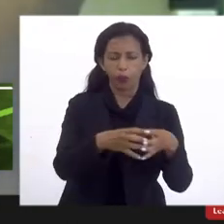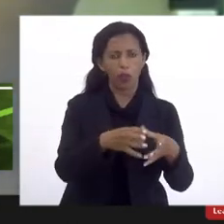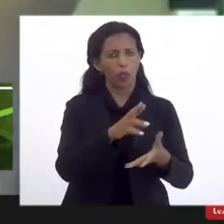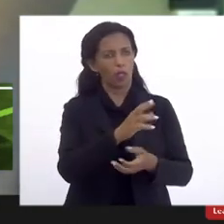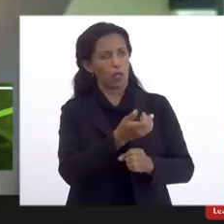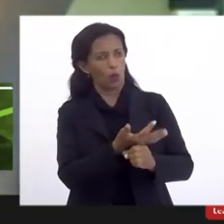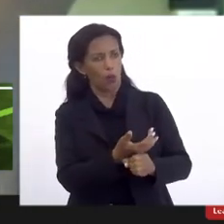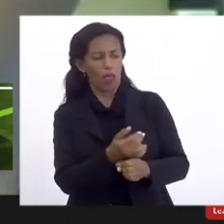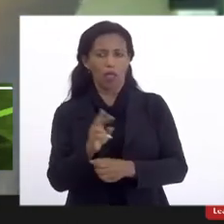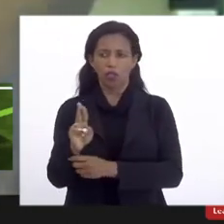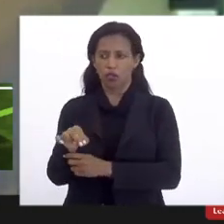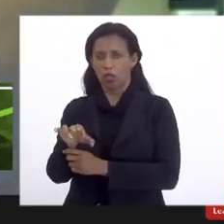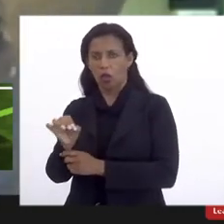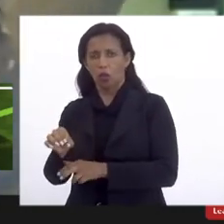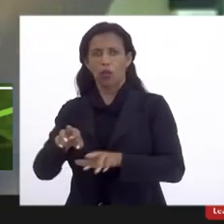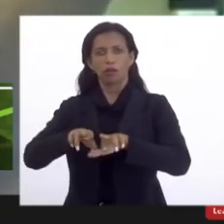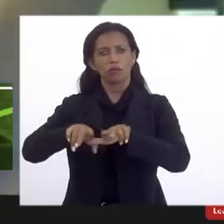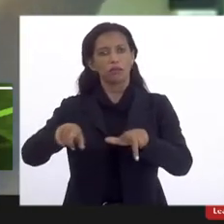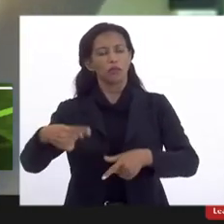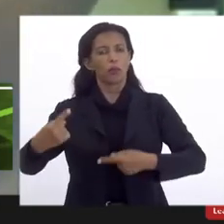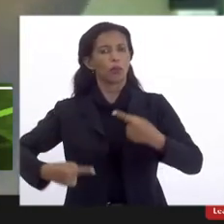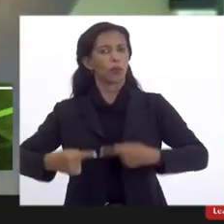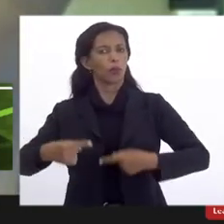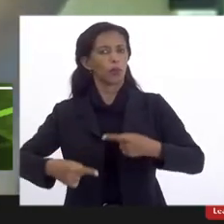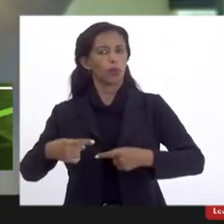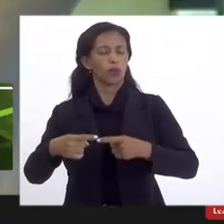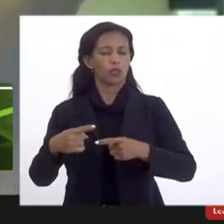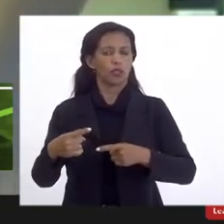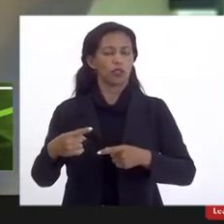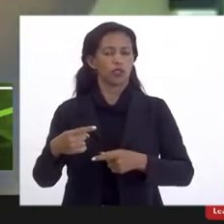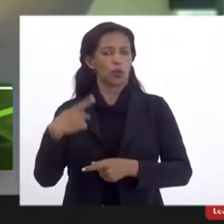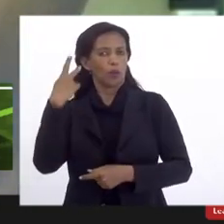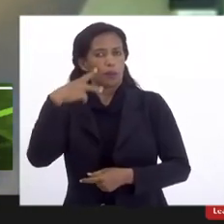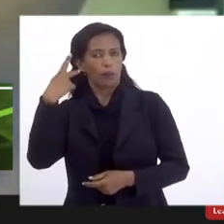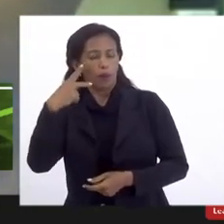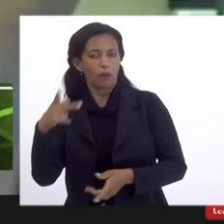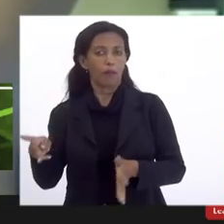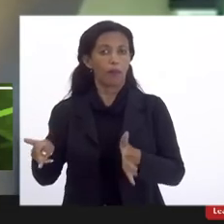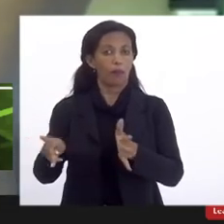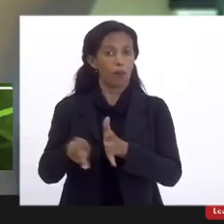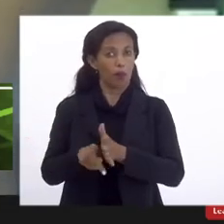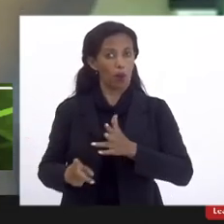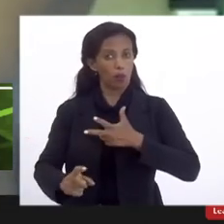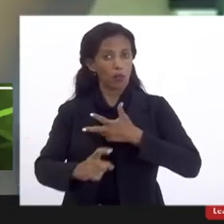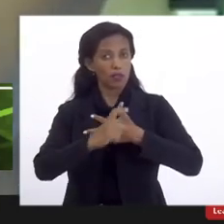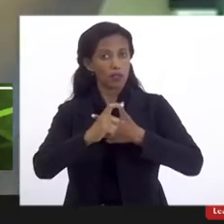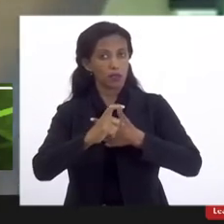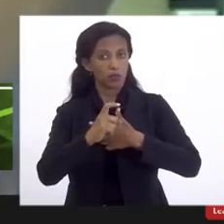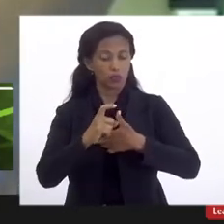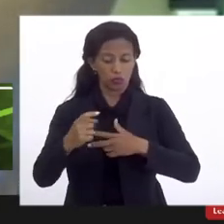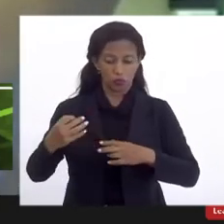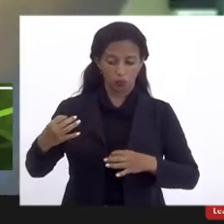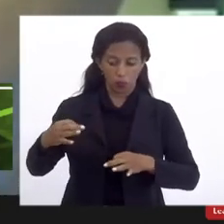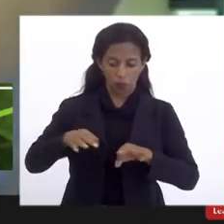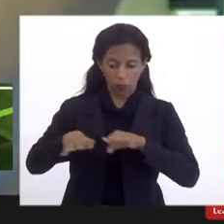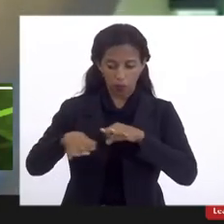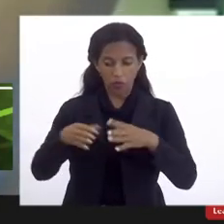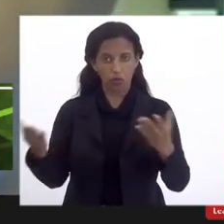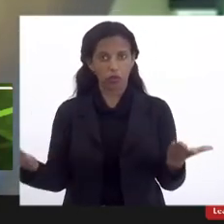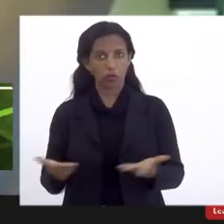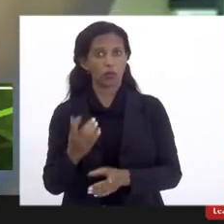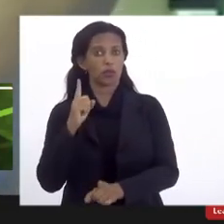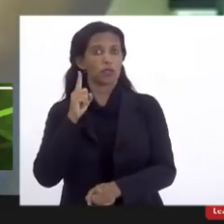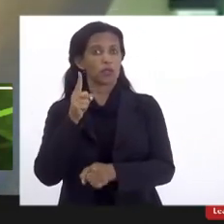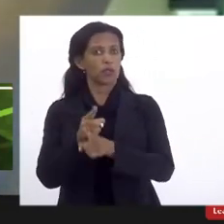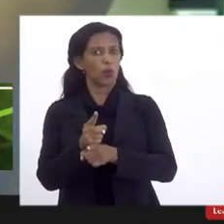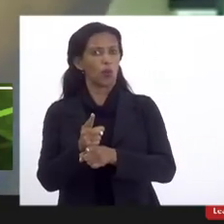OESO, de diferentes políticos no parlamento, do próprio executivo, que esse projeto que hoje se encontra hoje